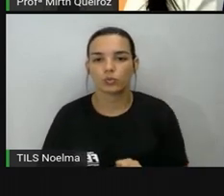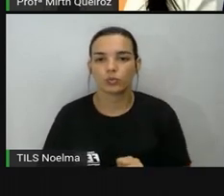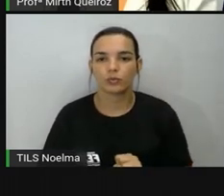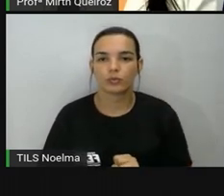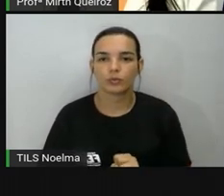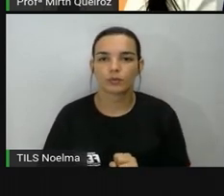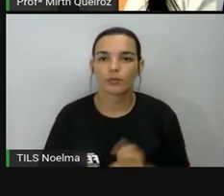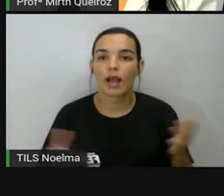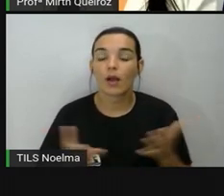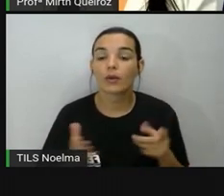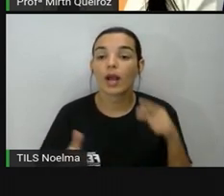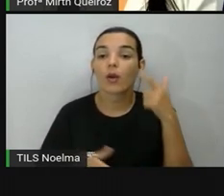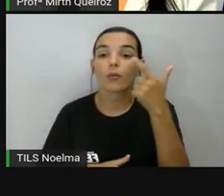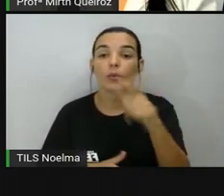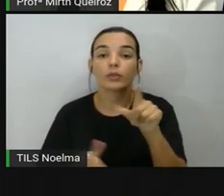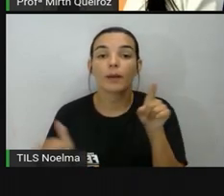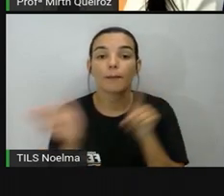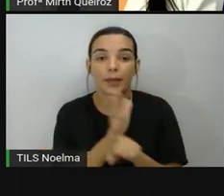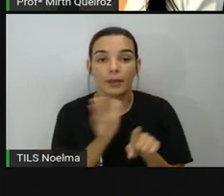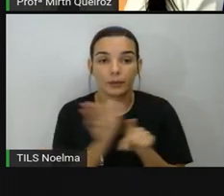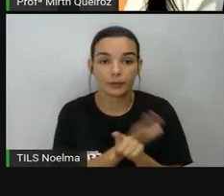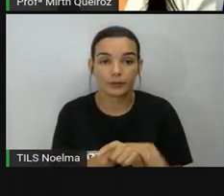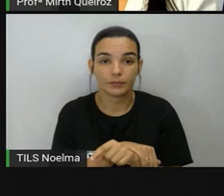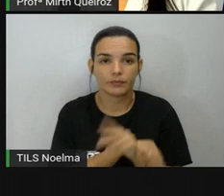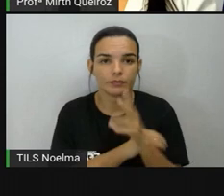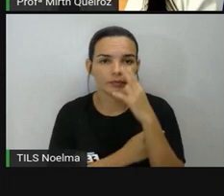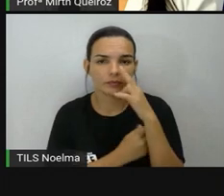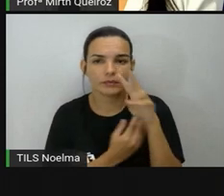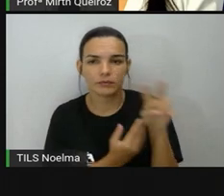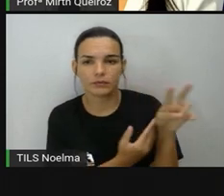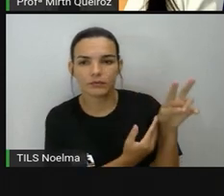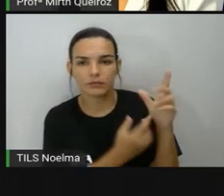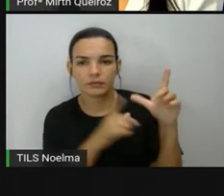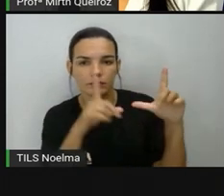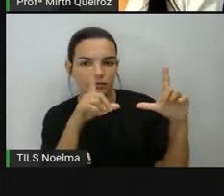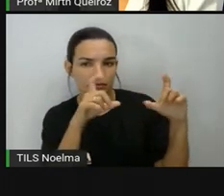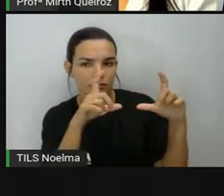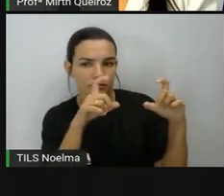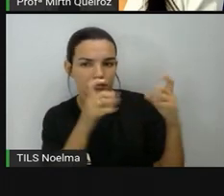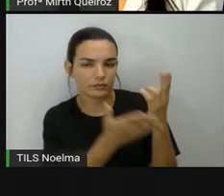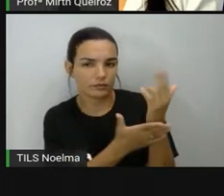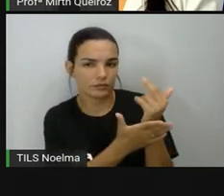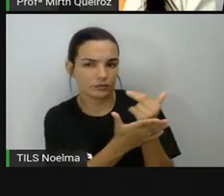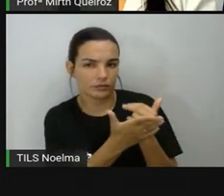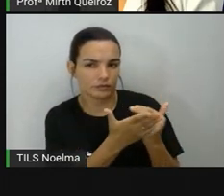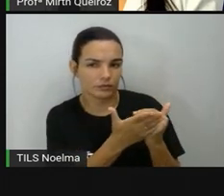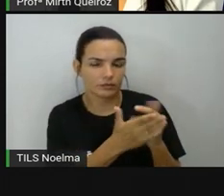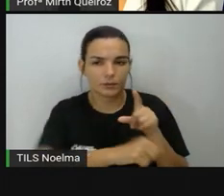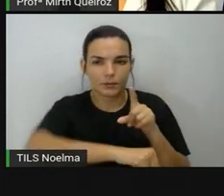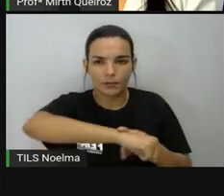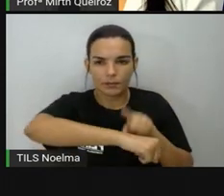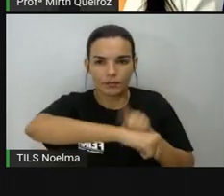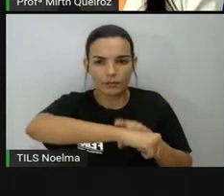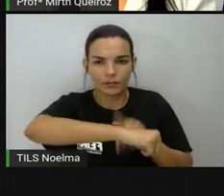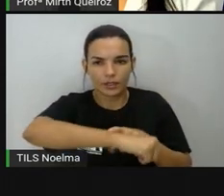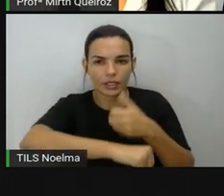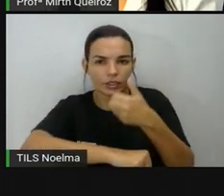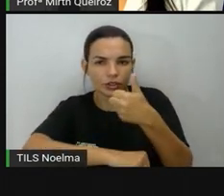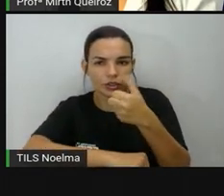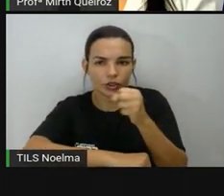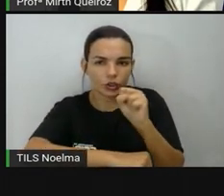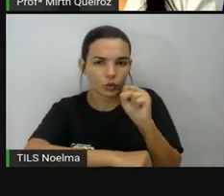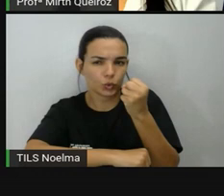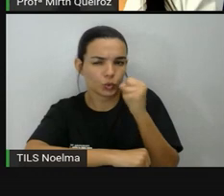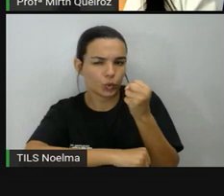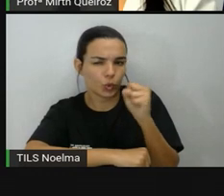Mais uma pergunta. De acordo com a figura, às 18 horas, 18 horas é quando, gente, já